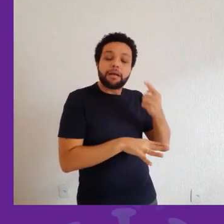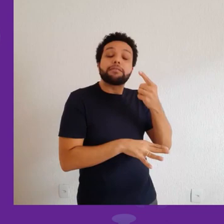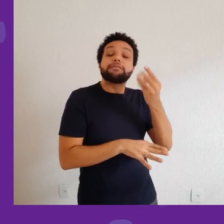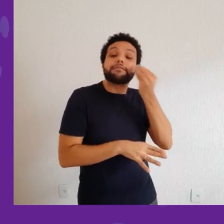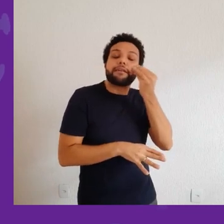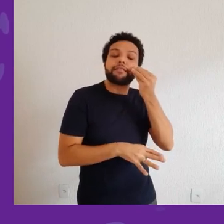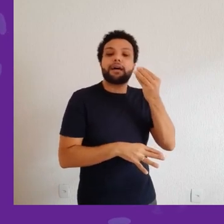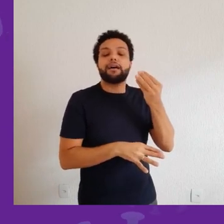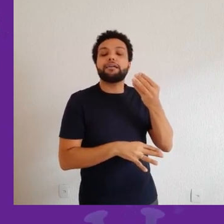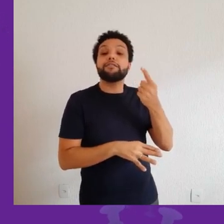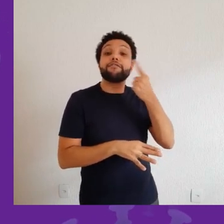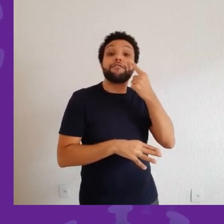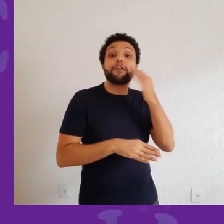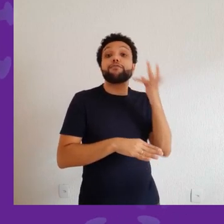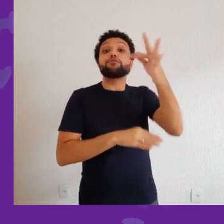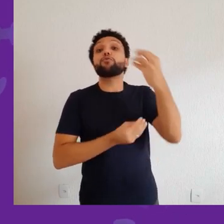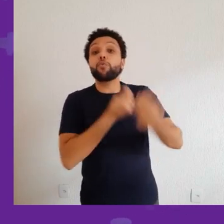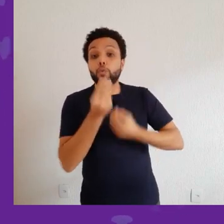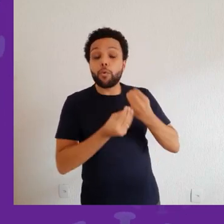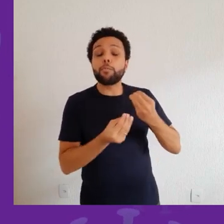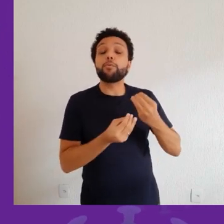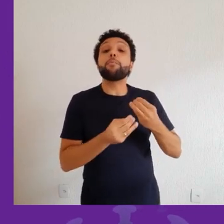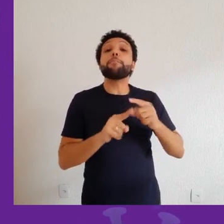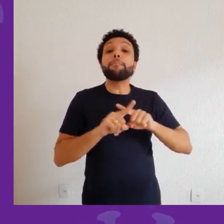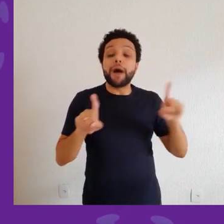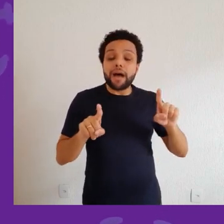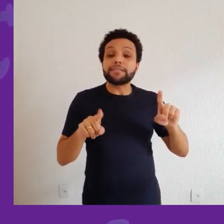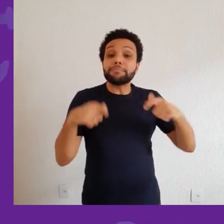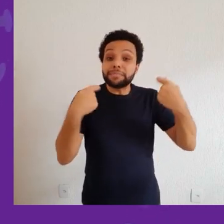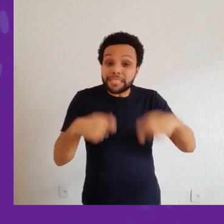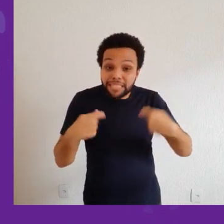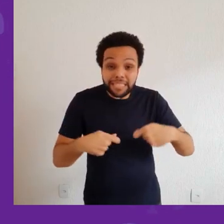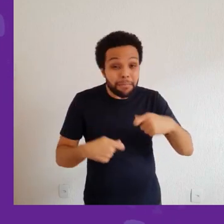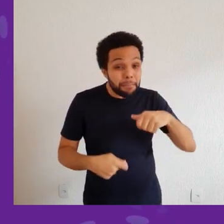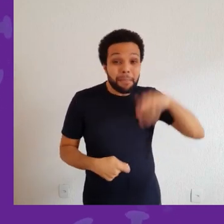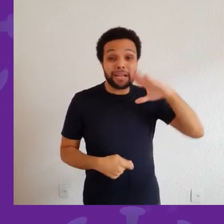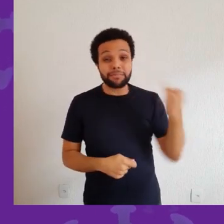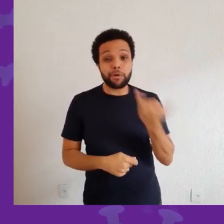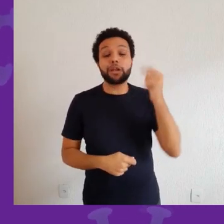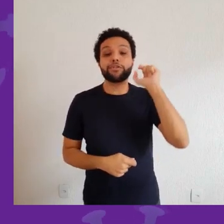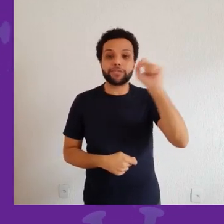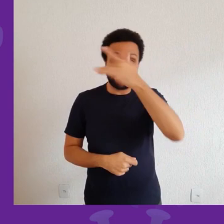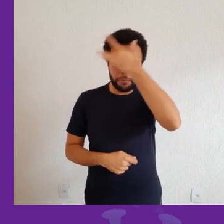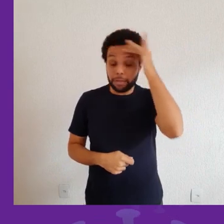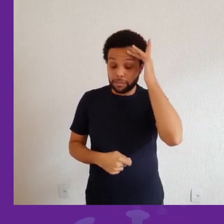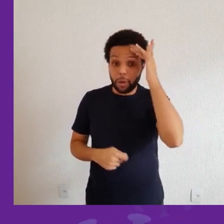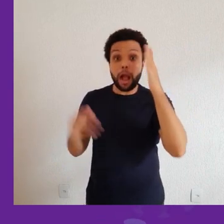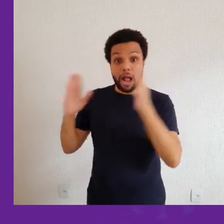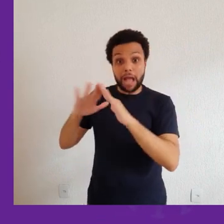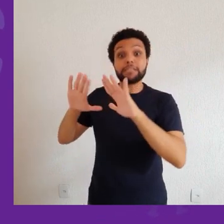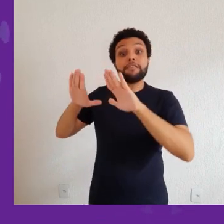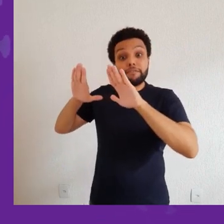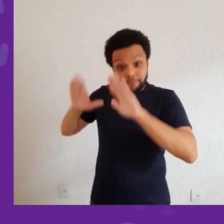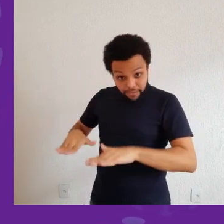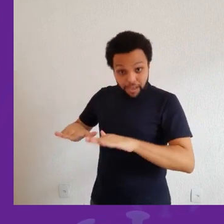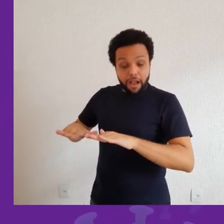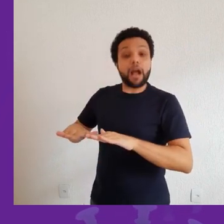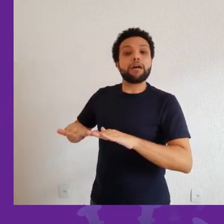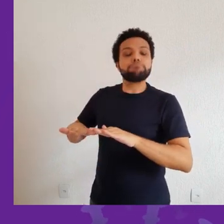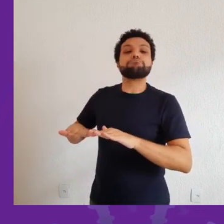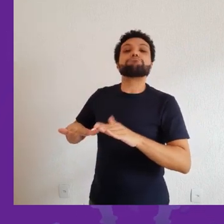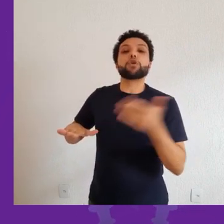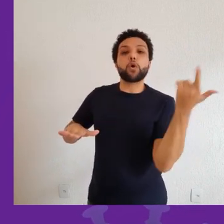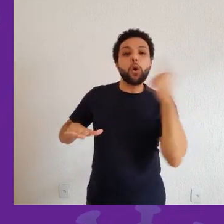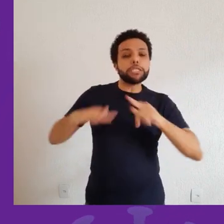o perfil de adesão da população ao isolamento social interfere muito nisso. Então, se tiver um bom isolamento social,